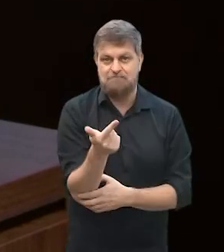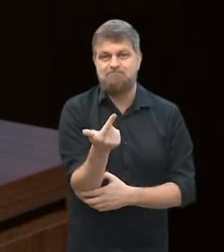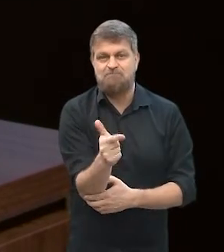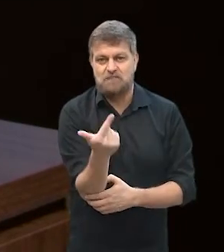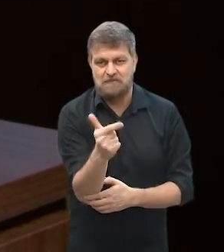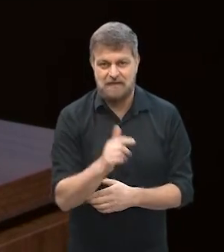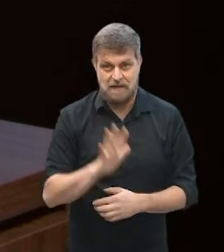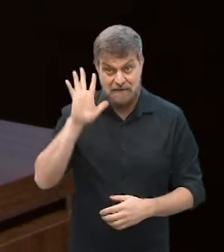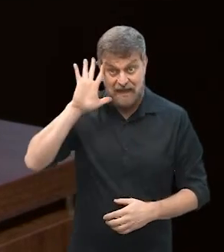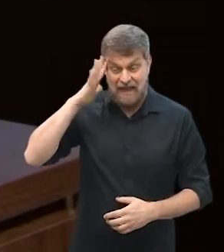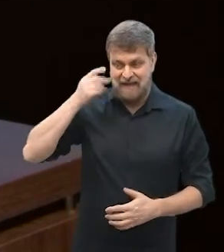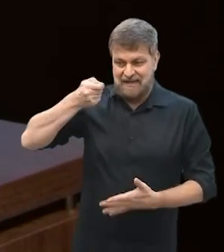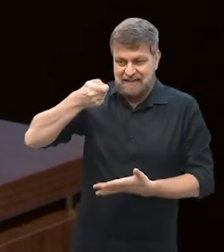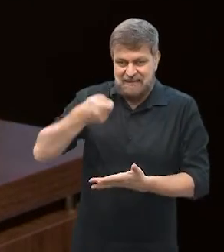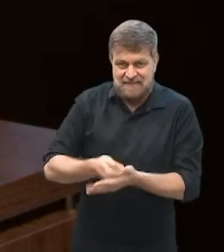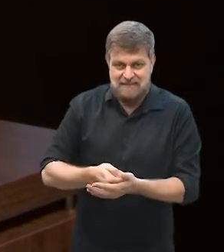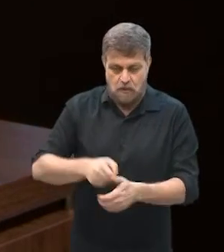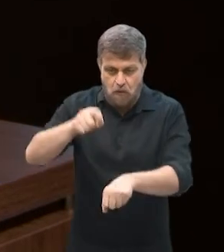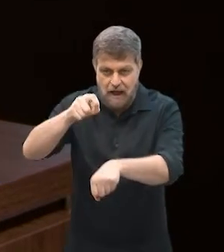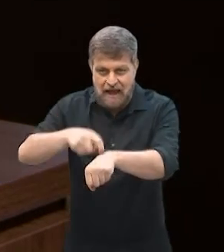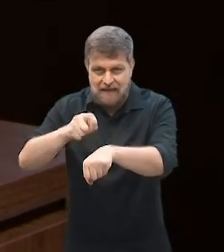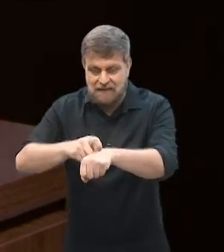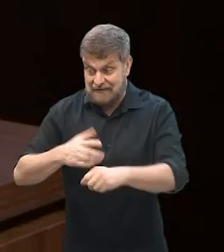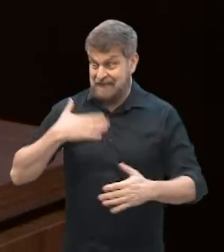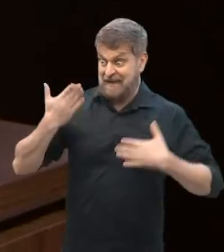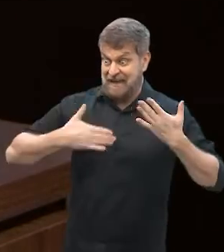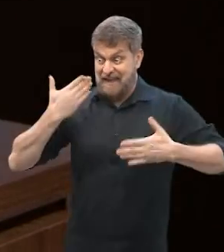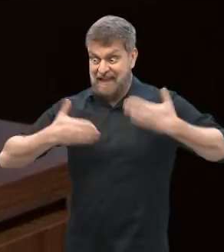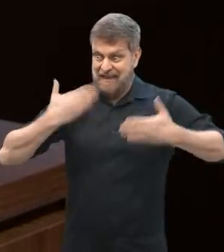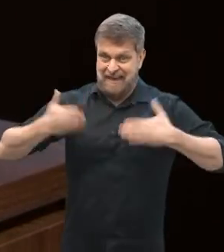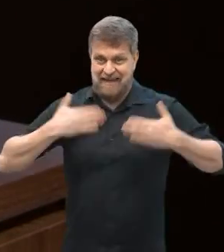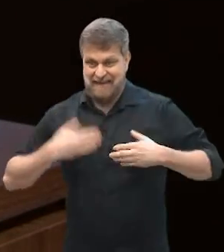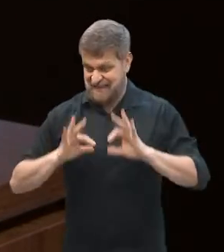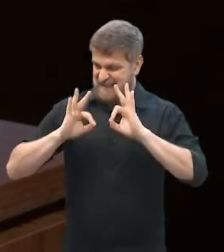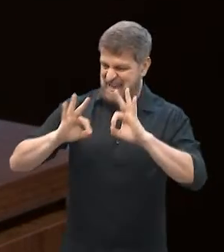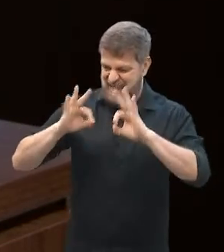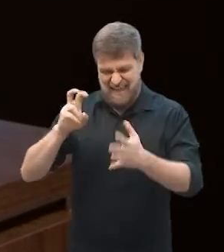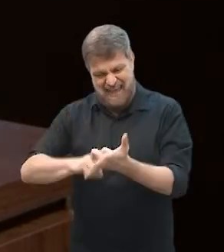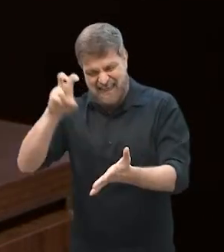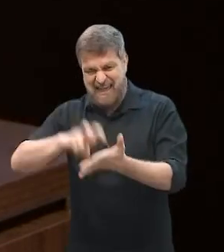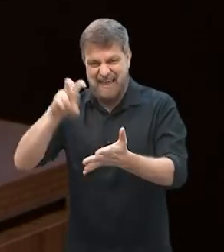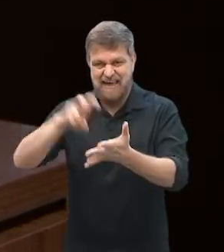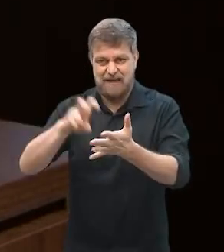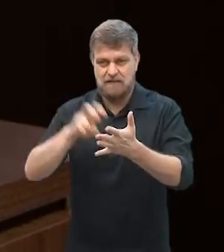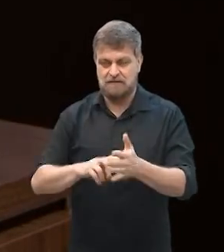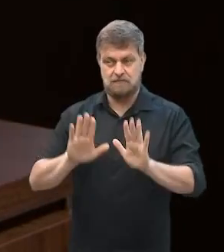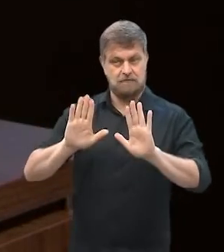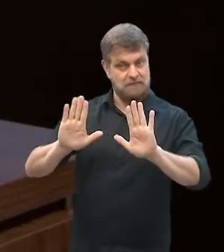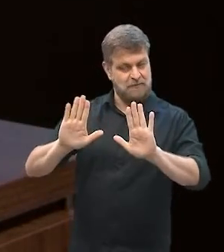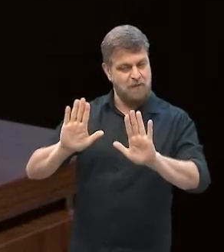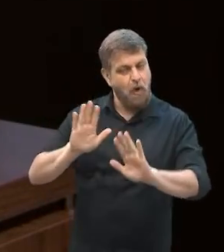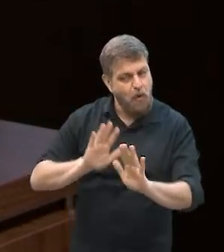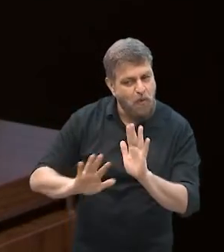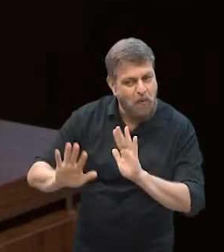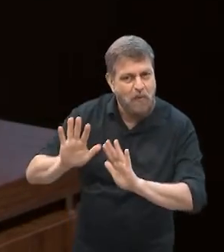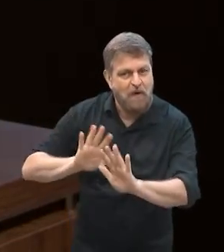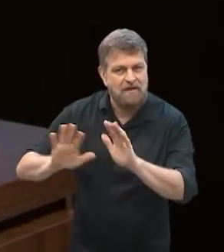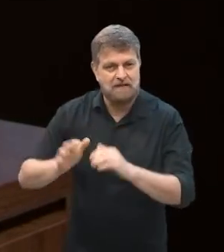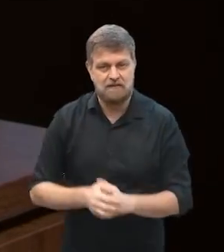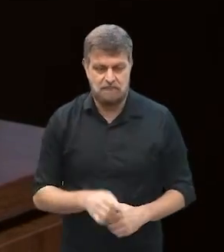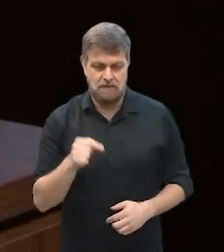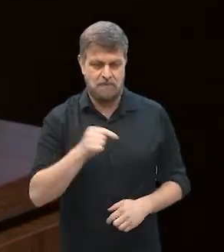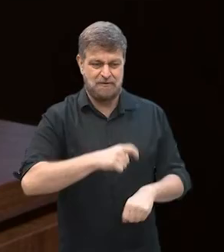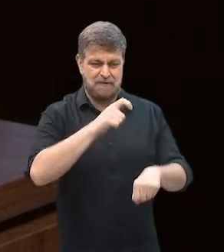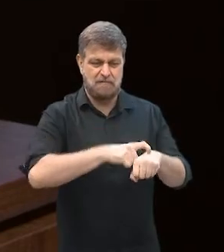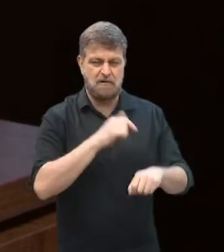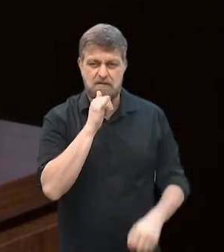tomada de decisão seja no momento de euforia, tá todo mundo contente, festejando, toma uma decisão, ou